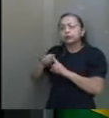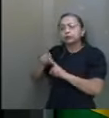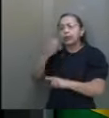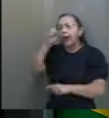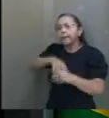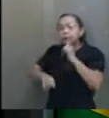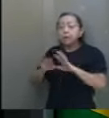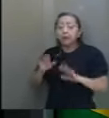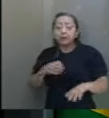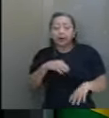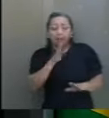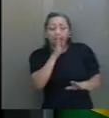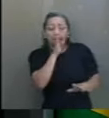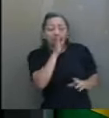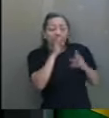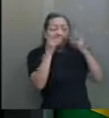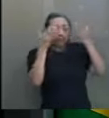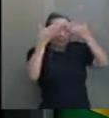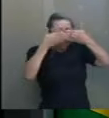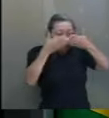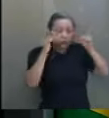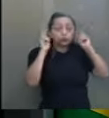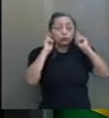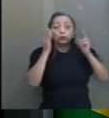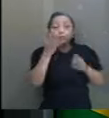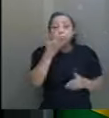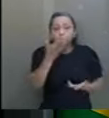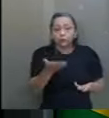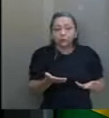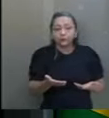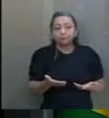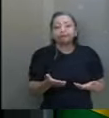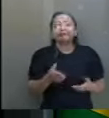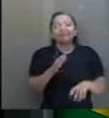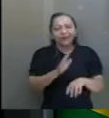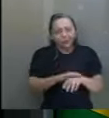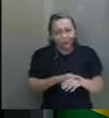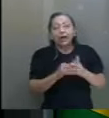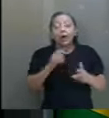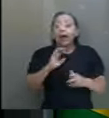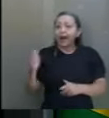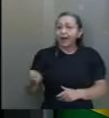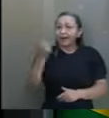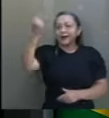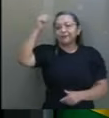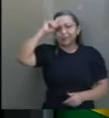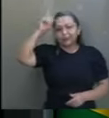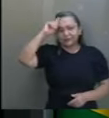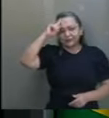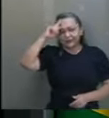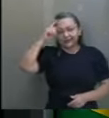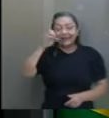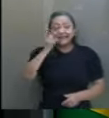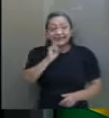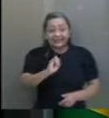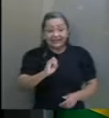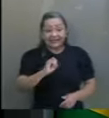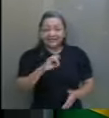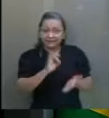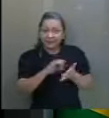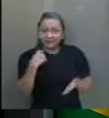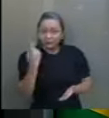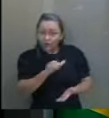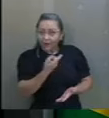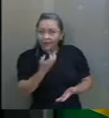mantido cego, surdo e mudo, enquanto a crise institucional... Se a gente quer paz, a